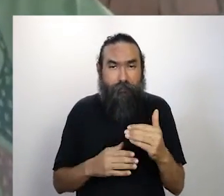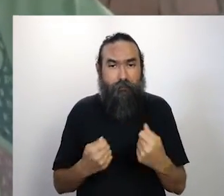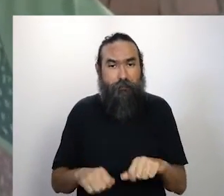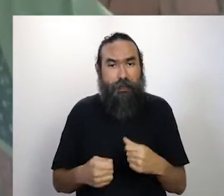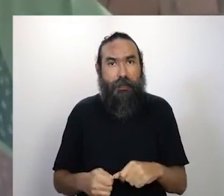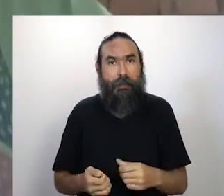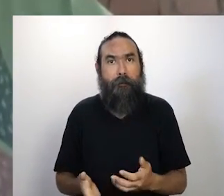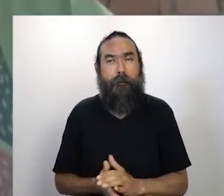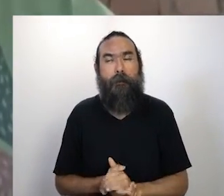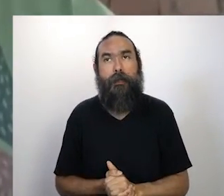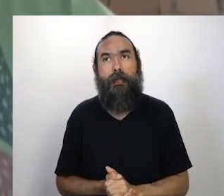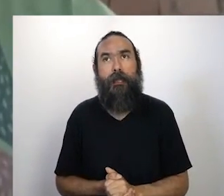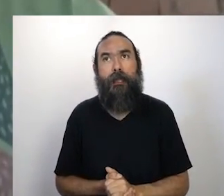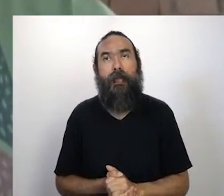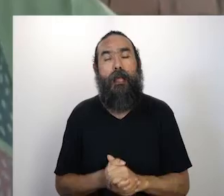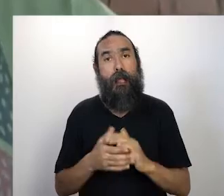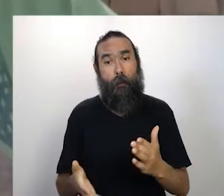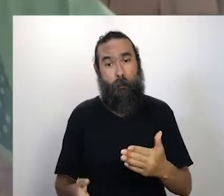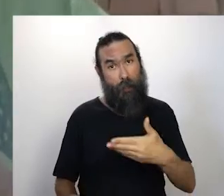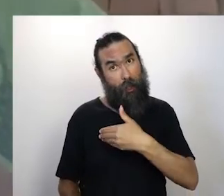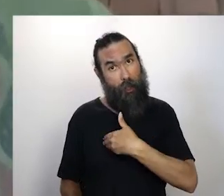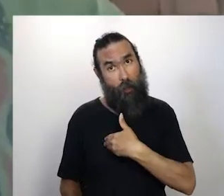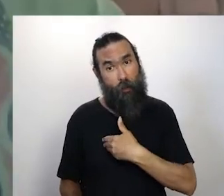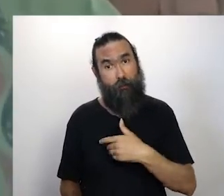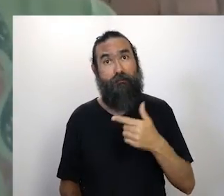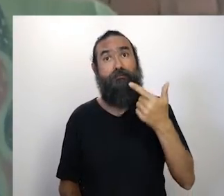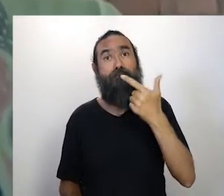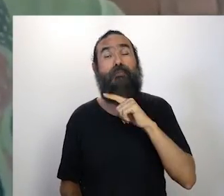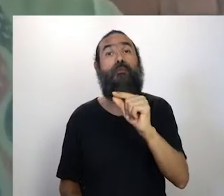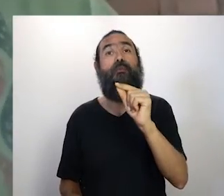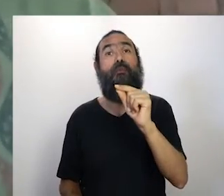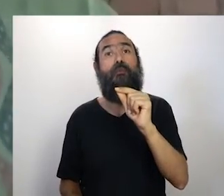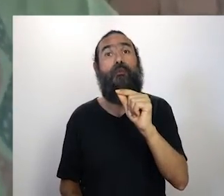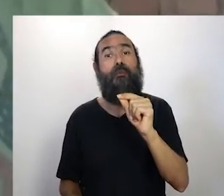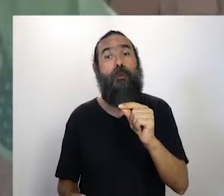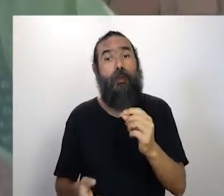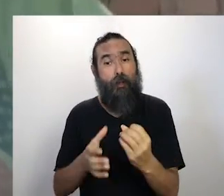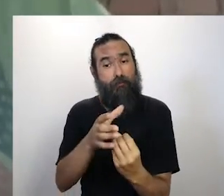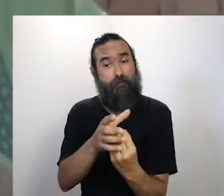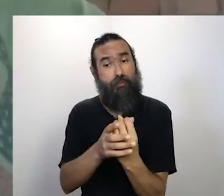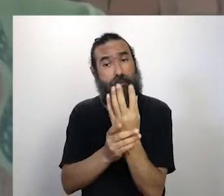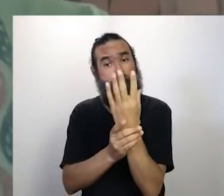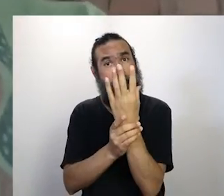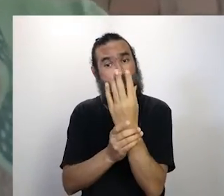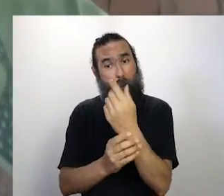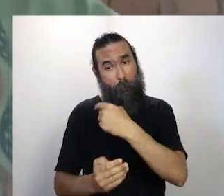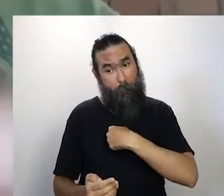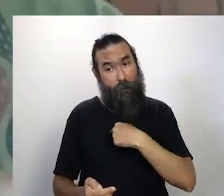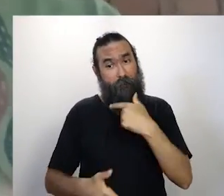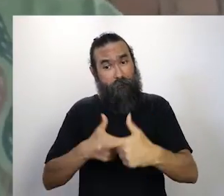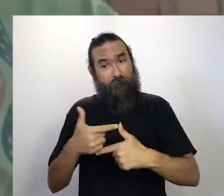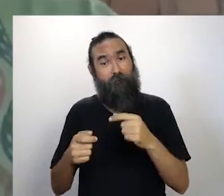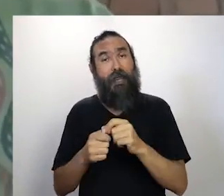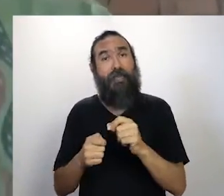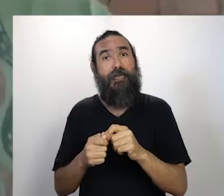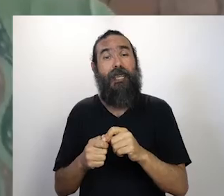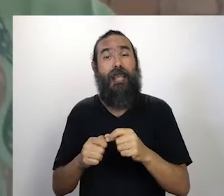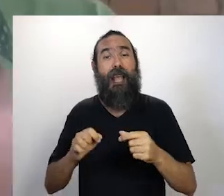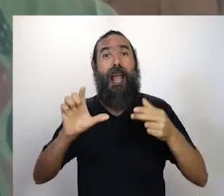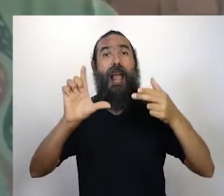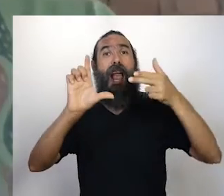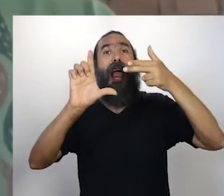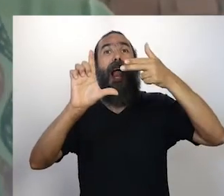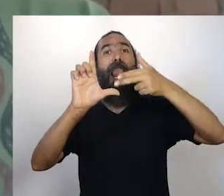No meu caso, começou a aparecer muito essa situação dessas lives, de fazer músicas